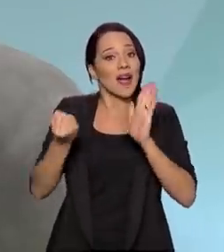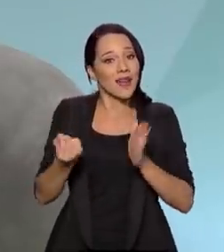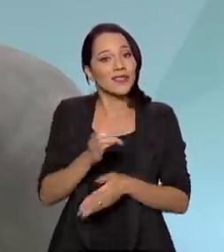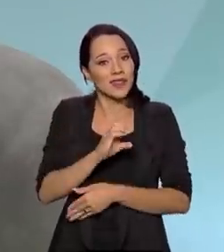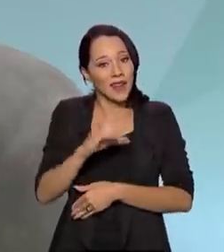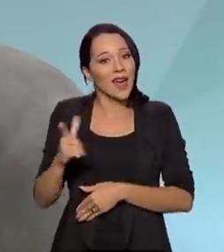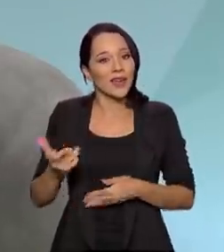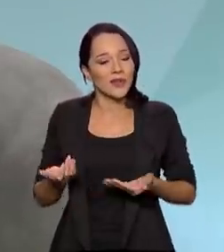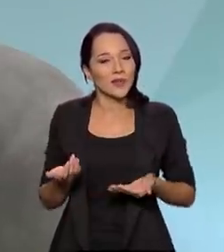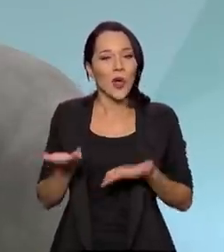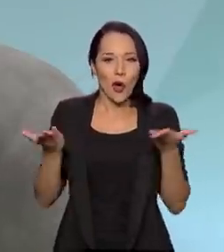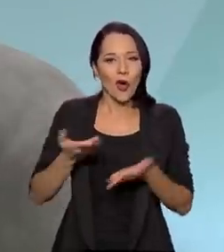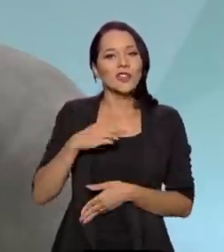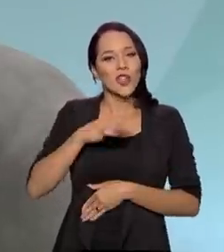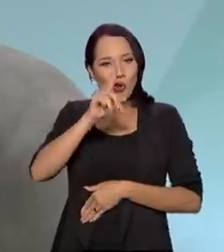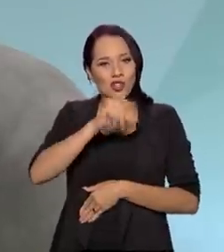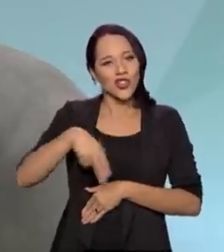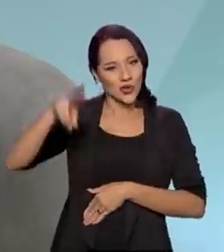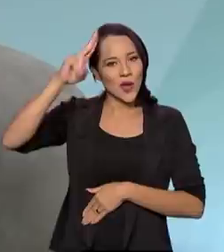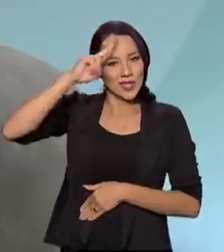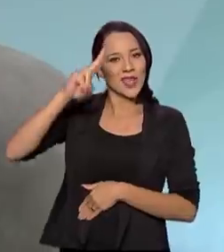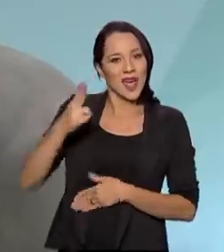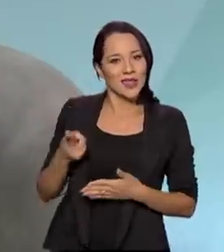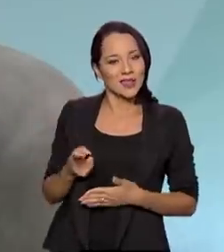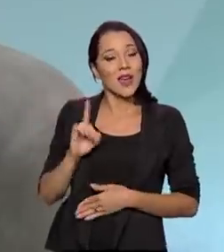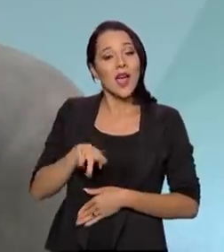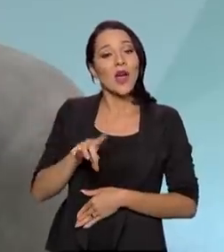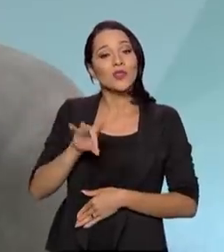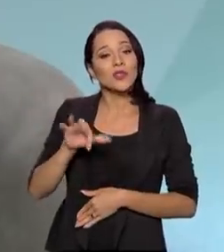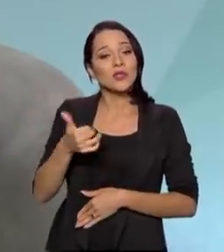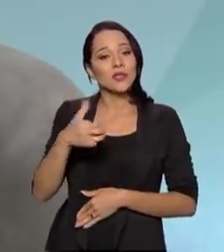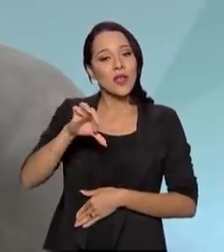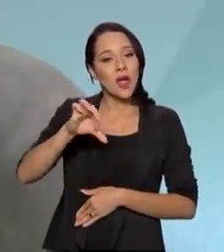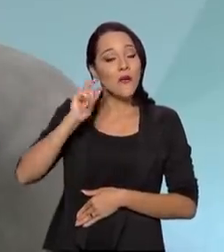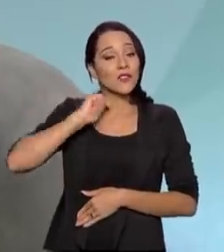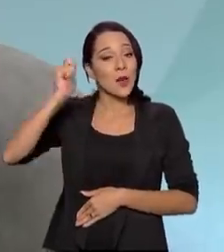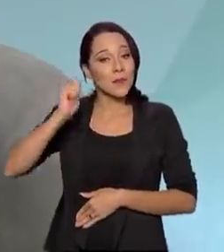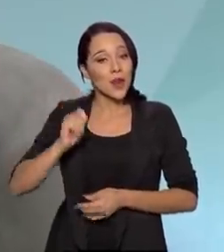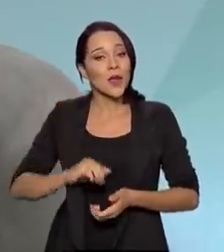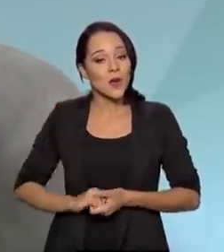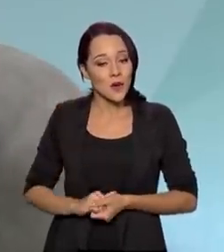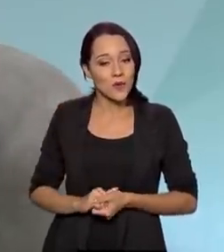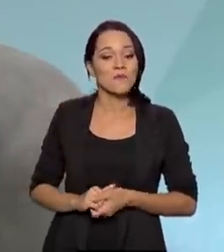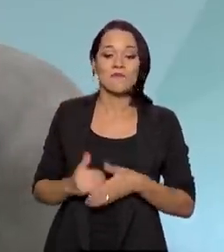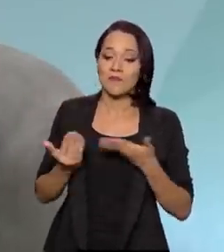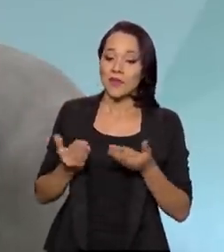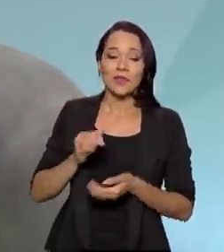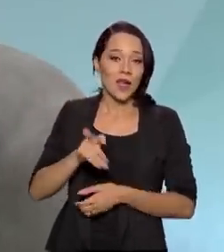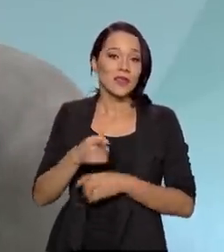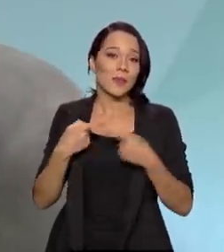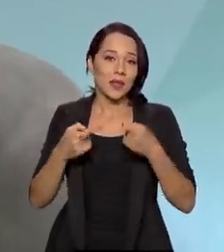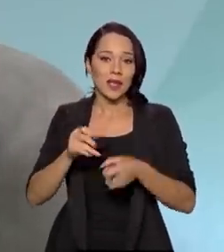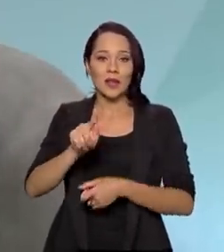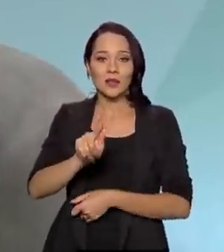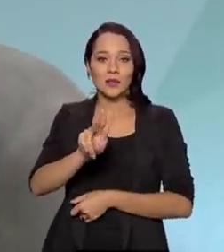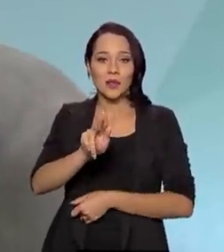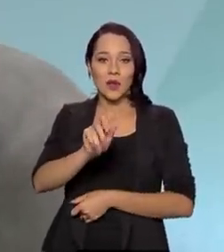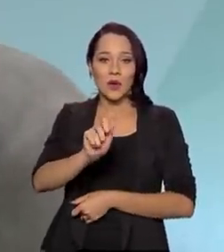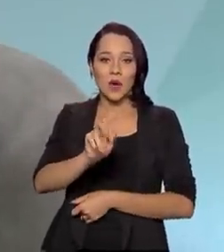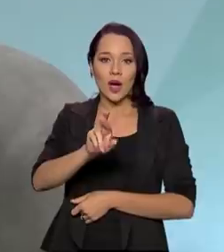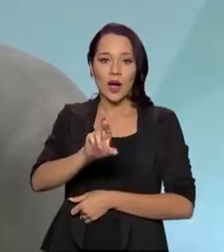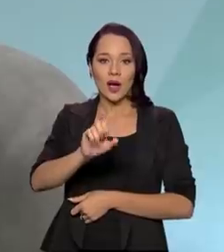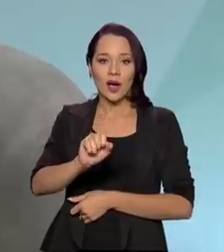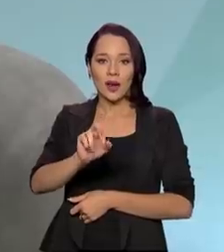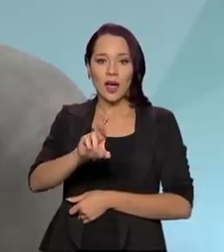né? Nós até temos o dia do Exército, é comemorado no dia 19 de abril, Guararapes. A Batalha dos